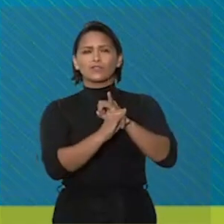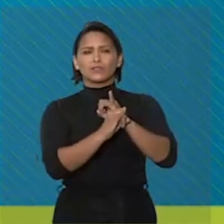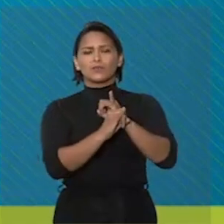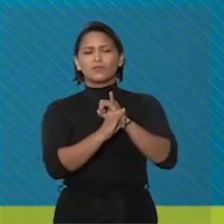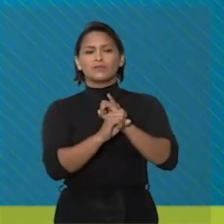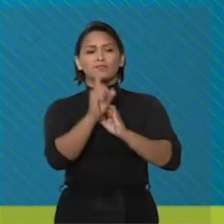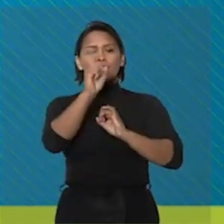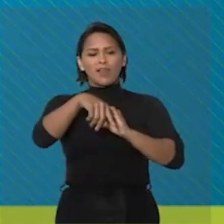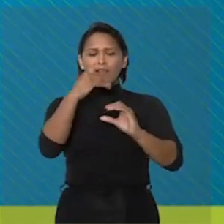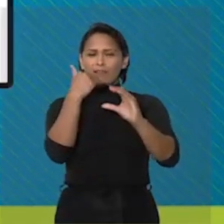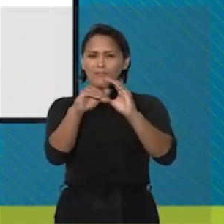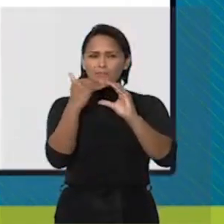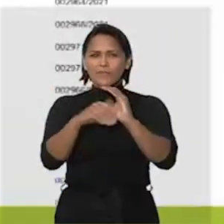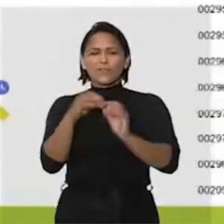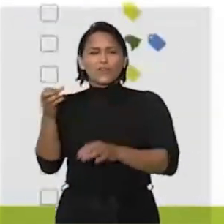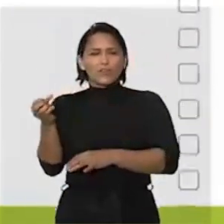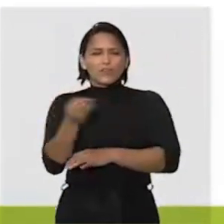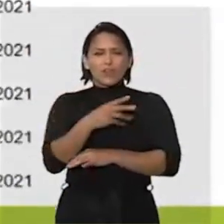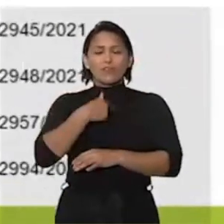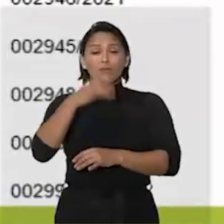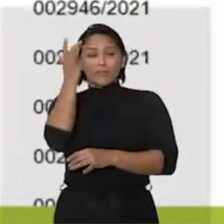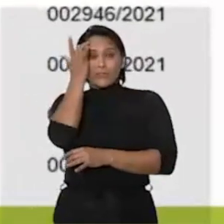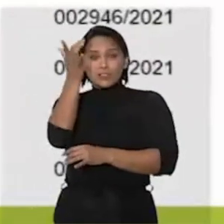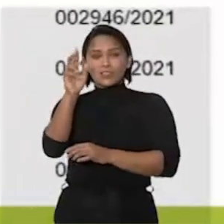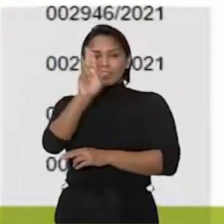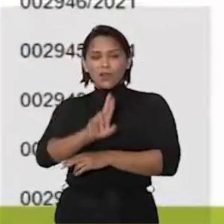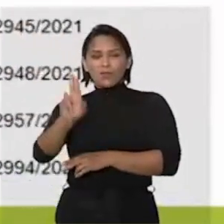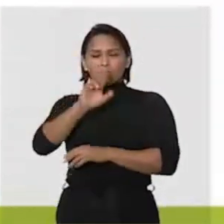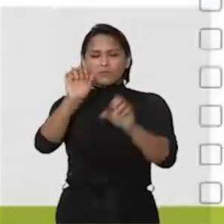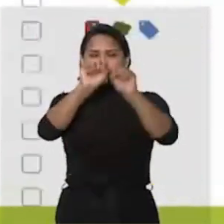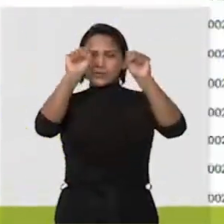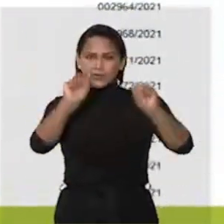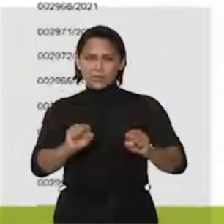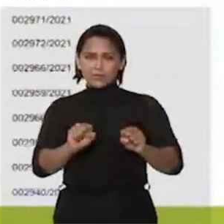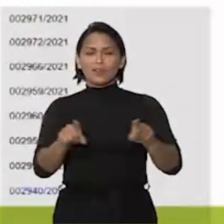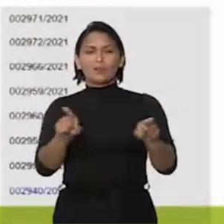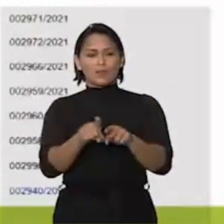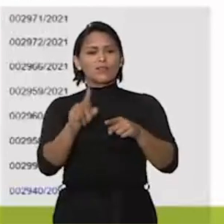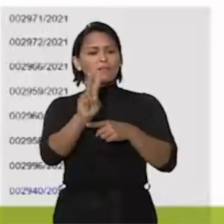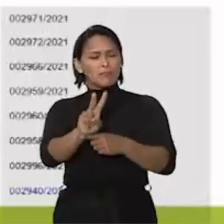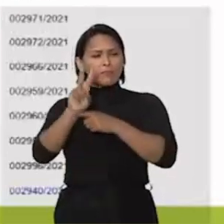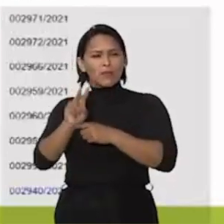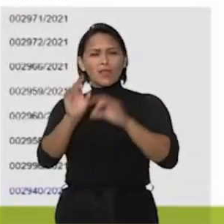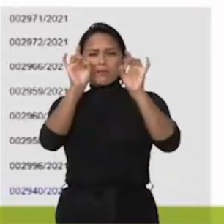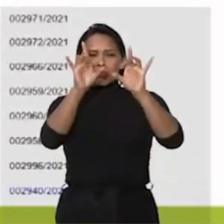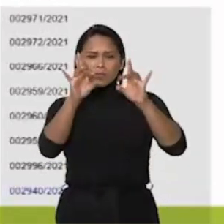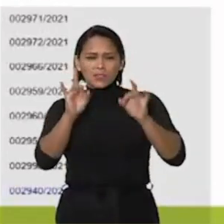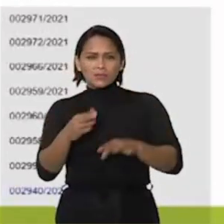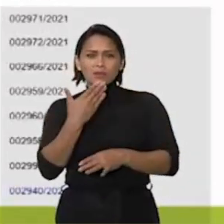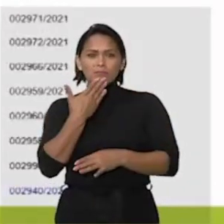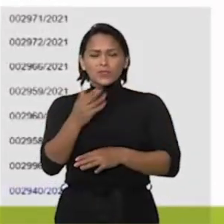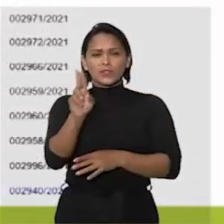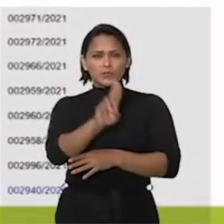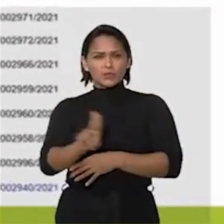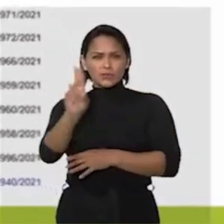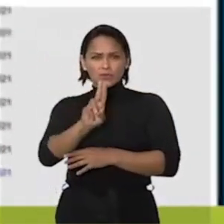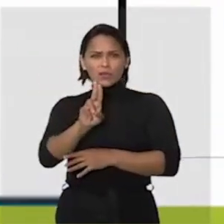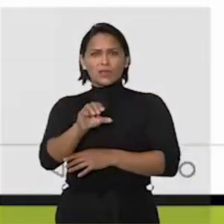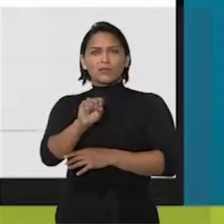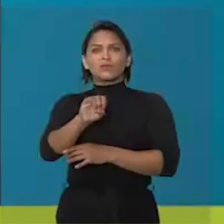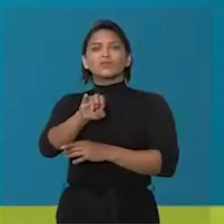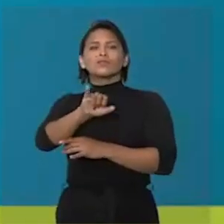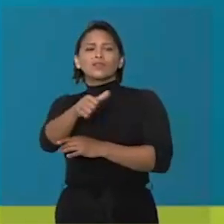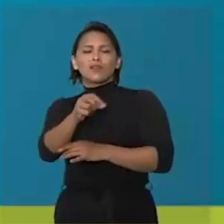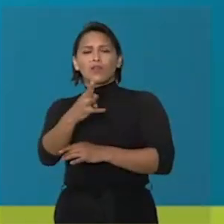virtual. A interface foi renovada para facilitar o uso do sistema e atender as principais demandas dos usuários.